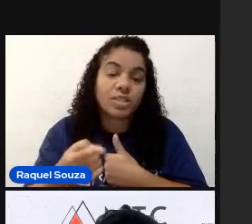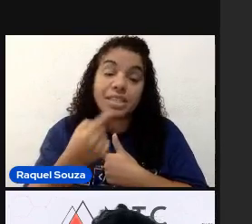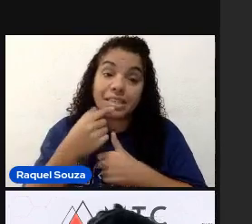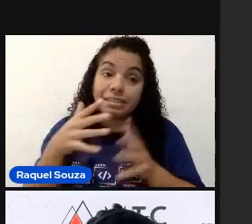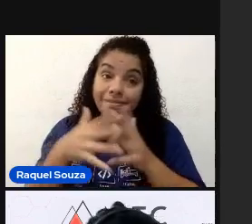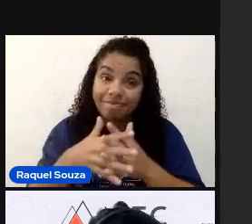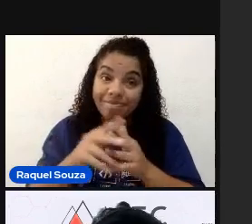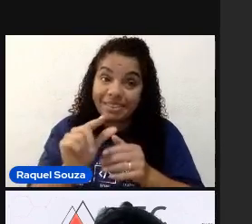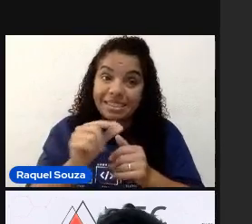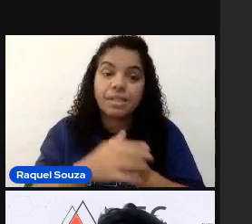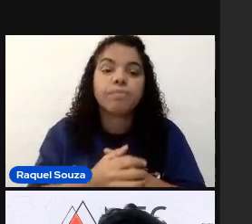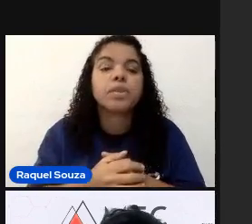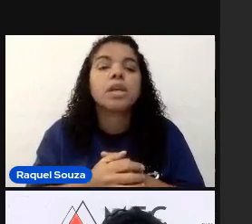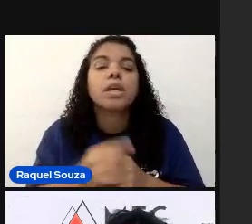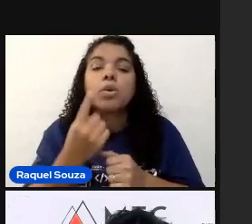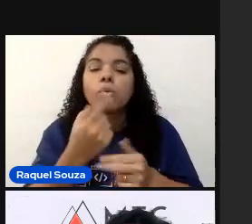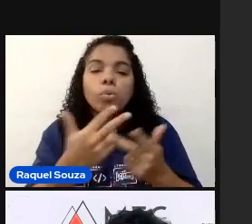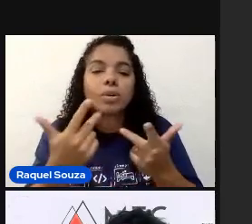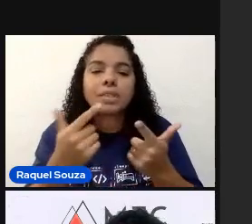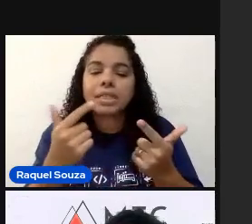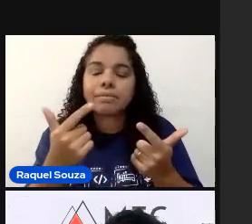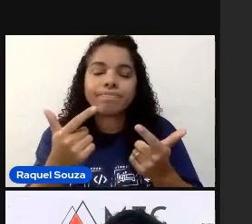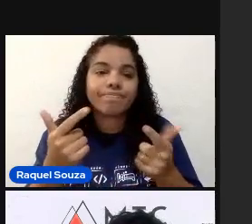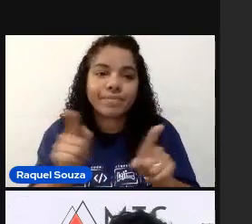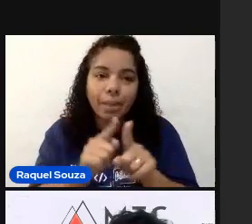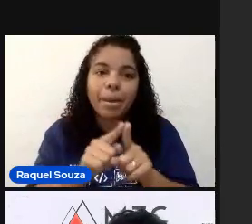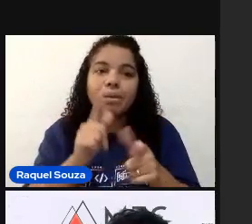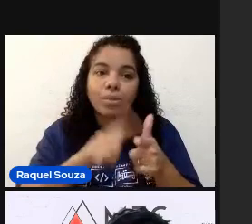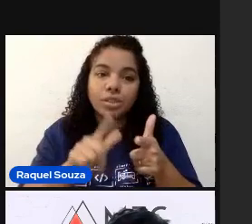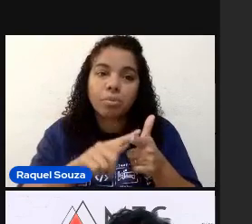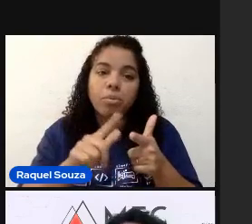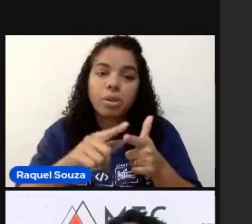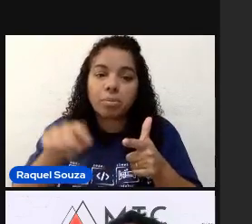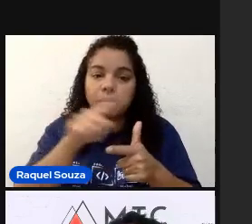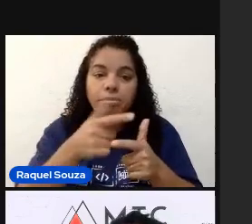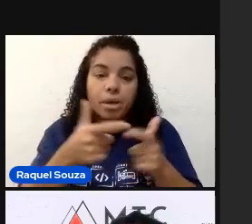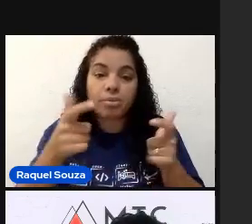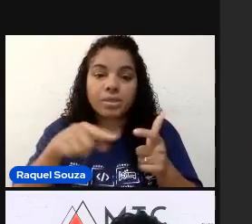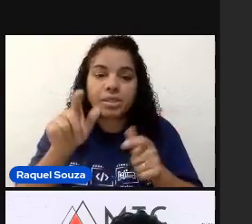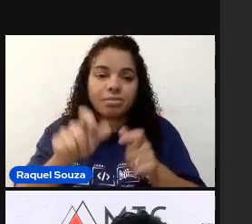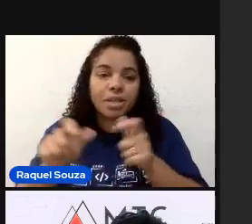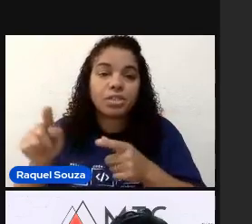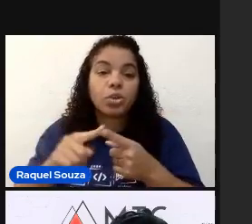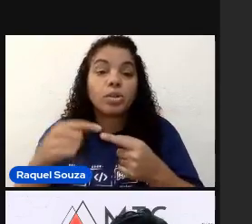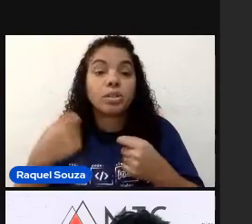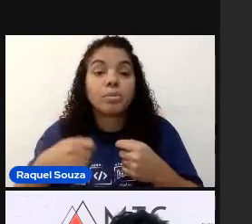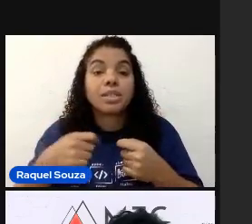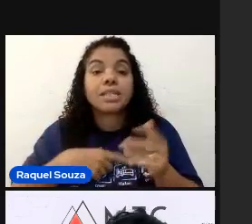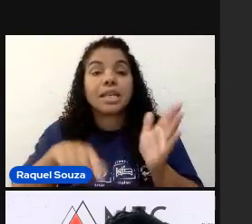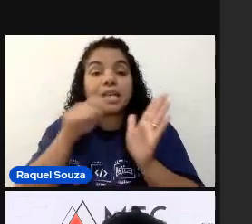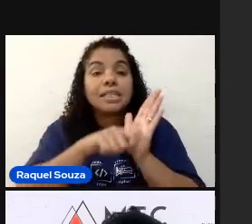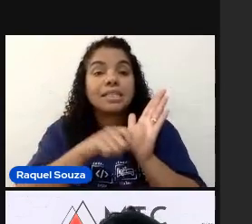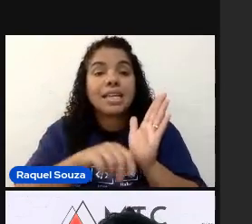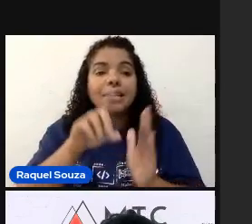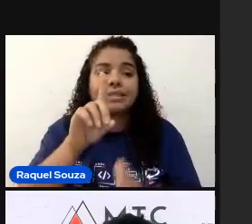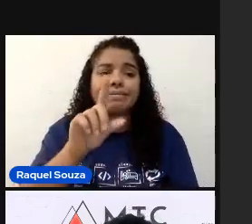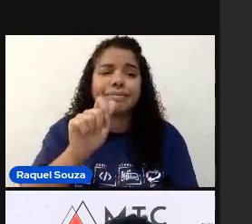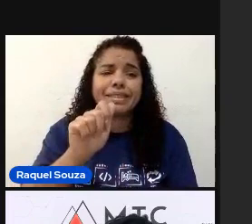E um ponto grande também. Que talvez possa ser um problema para a maioria das pessoas. Que tem que ser escrito em Dart.